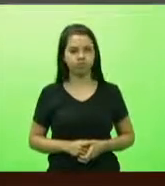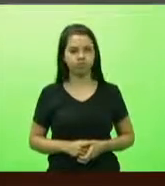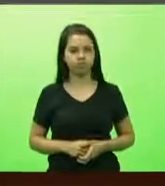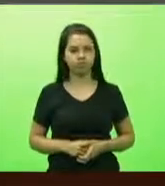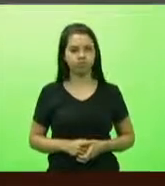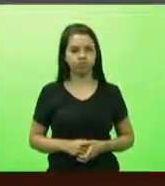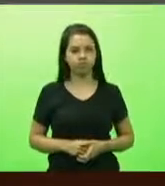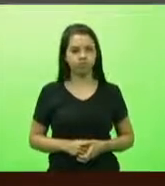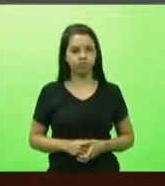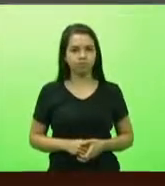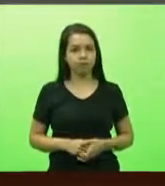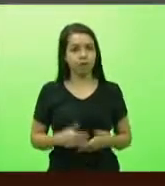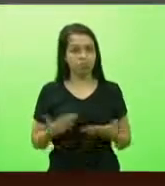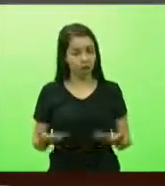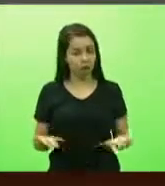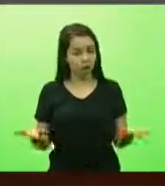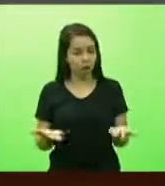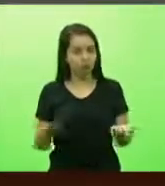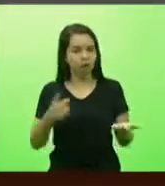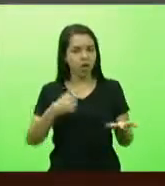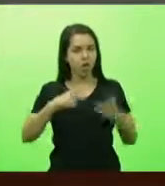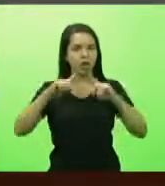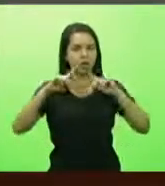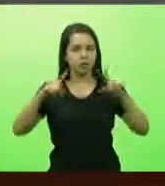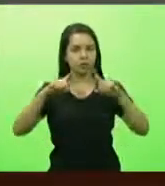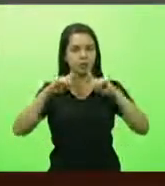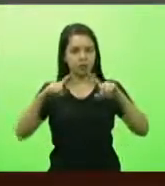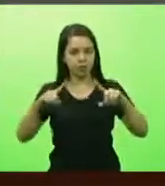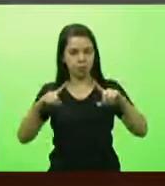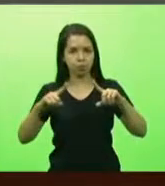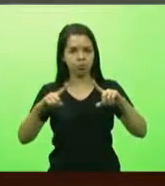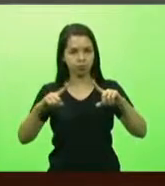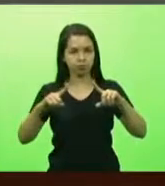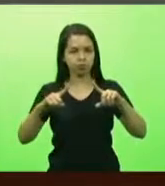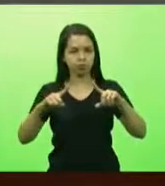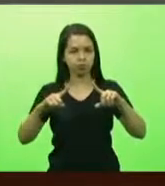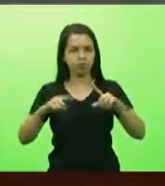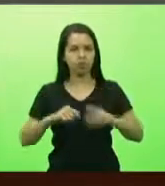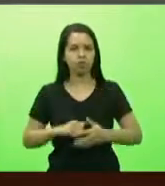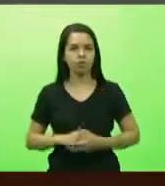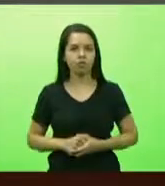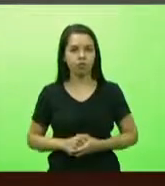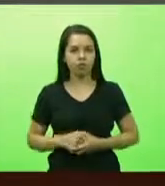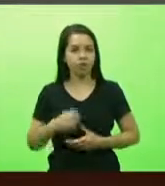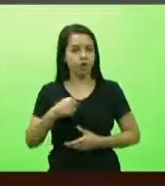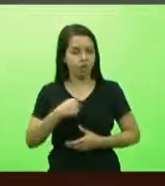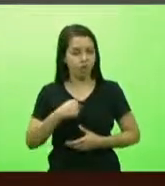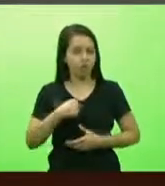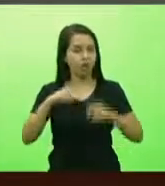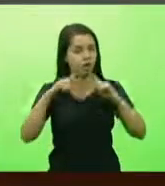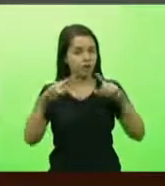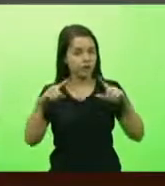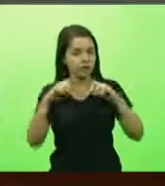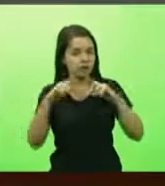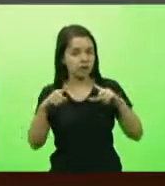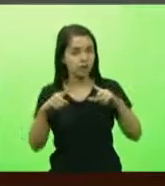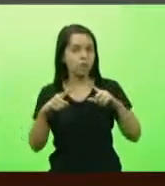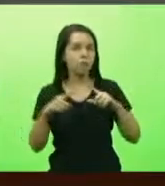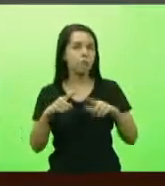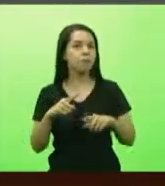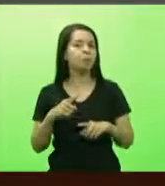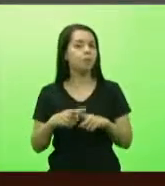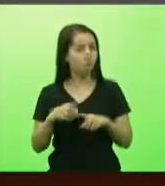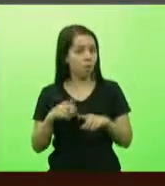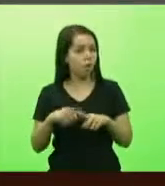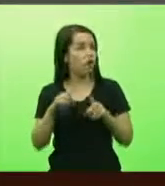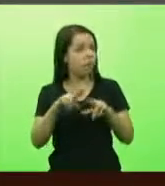Aí agora eu faço hoje a reclamação, virando Andrew de Navegantes, eu faço a reclamação exatamente por causa disso,